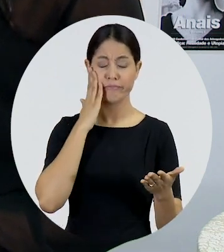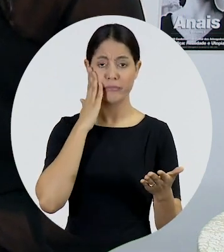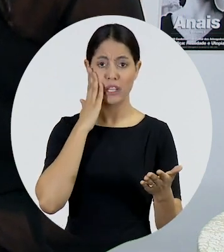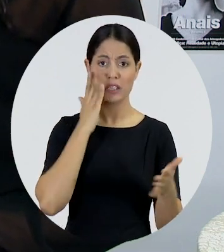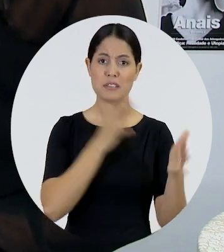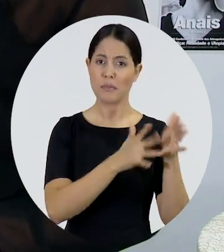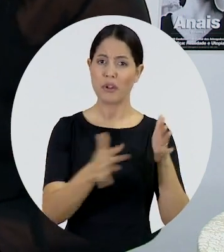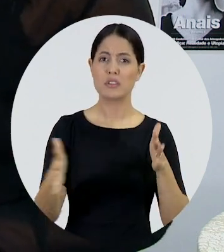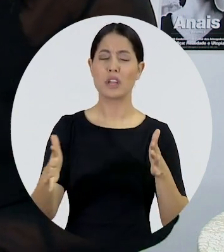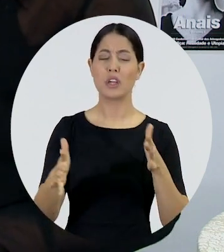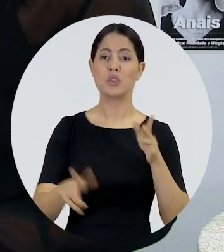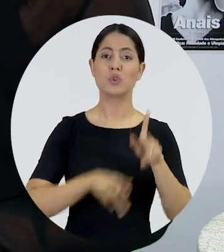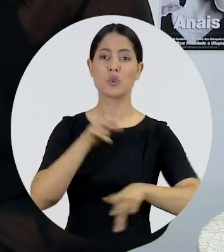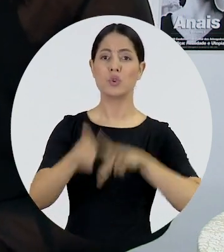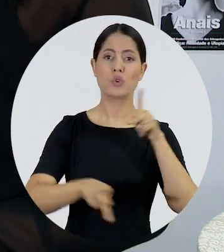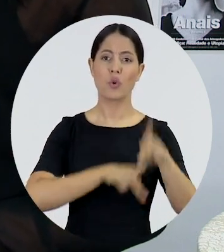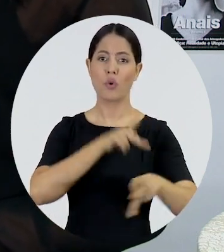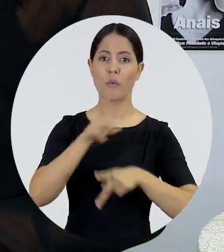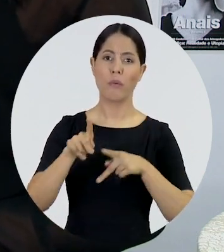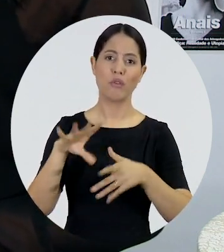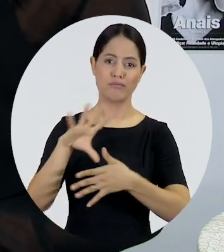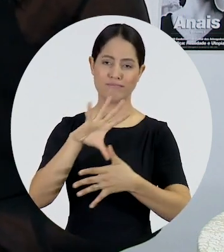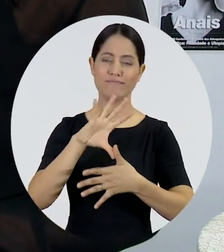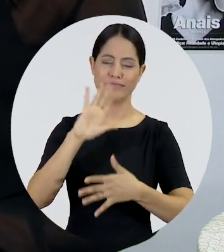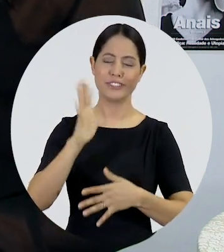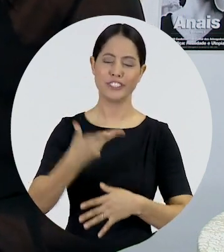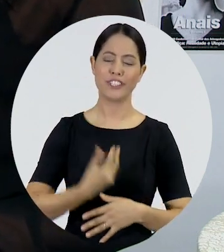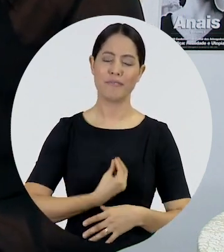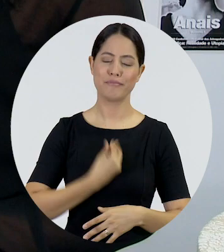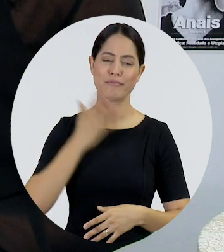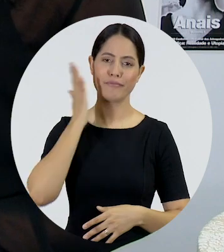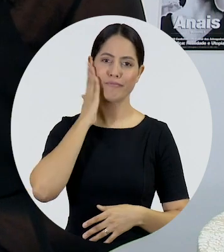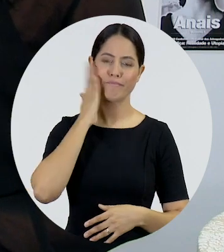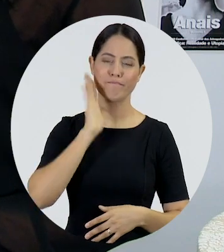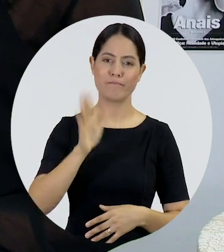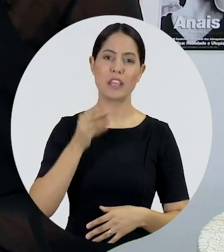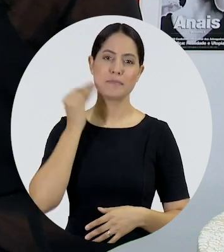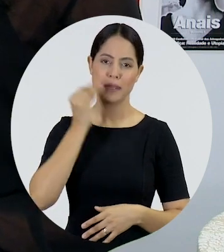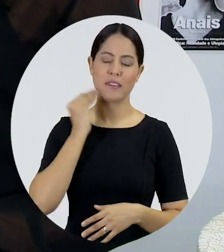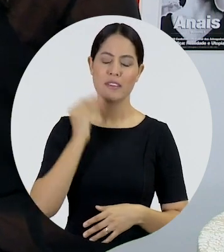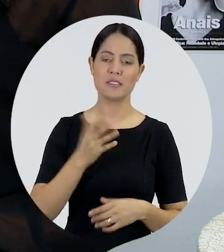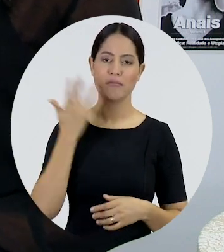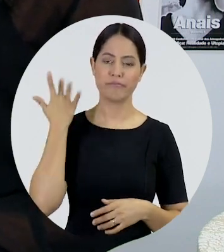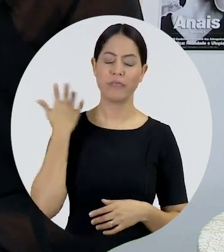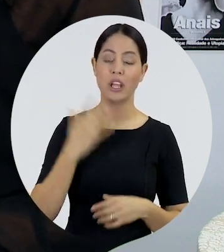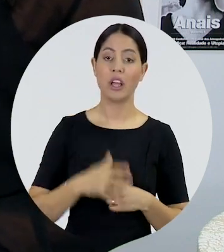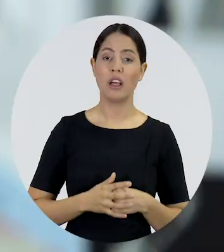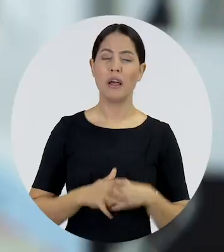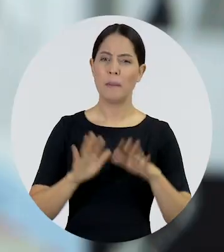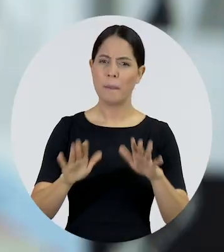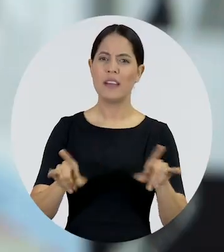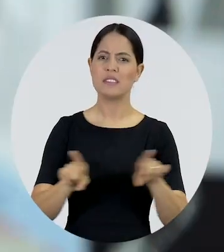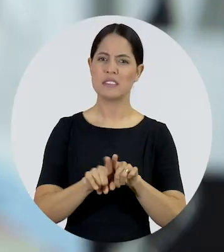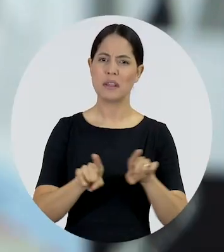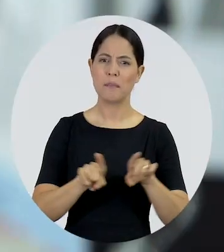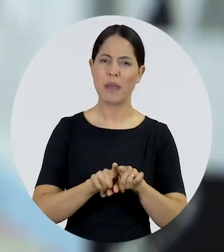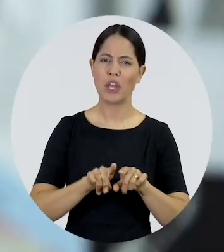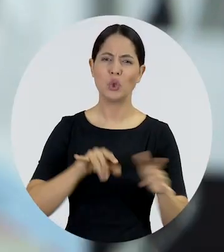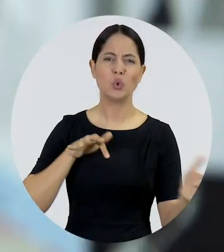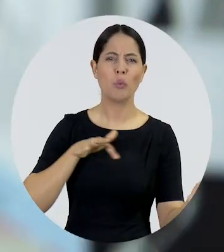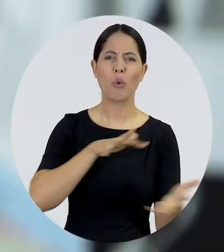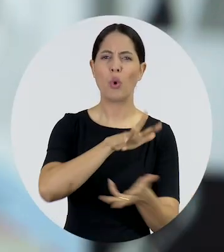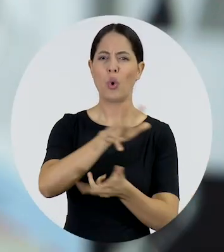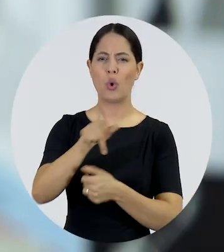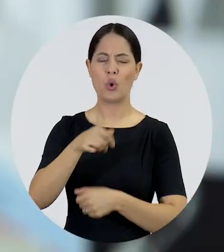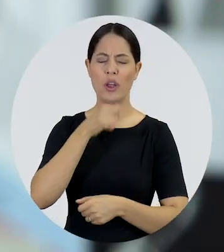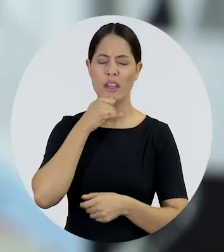os povos latino-americanos já viveram. Mas também no resto do mundo, nos Estados Unidos,